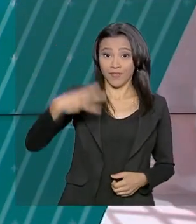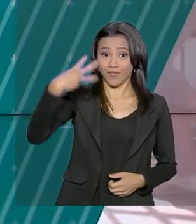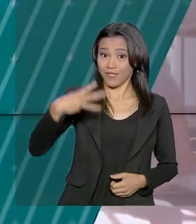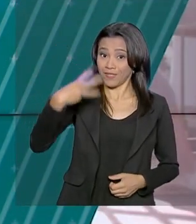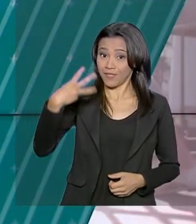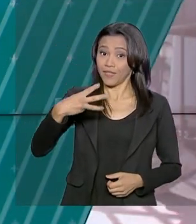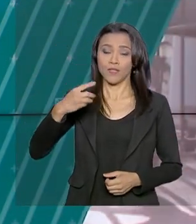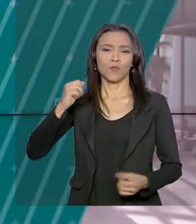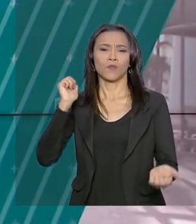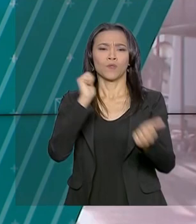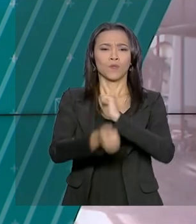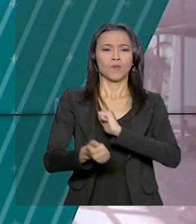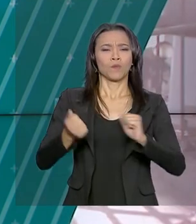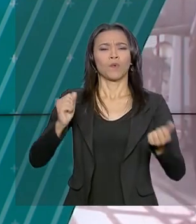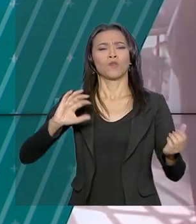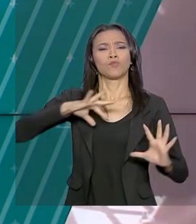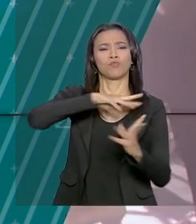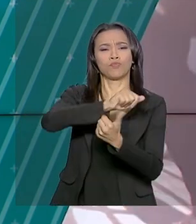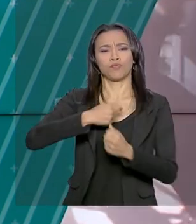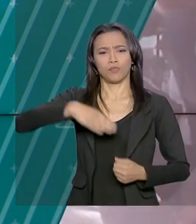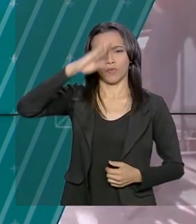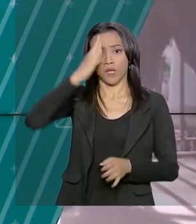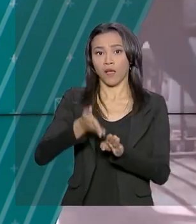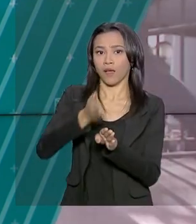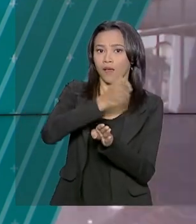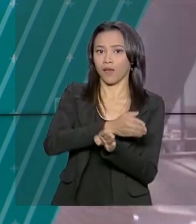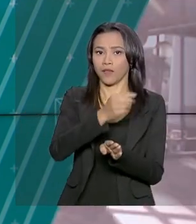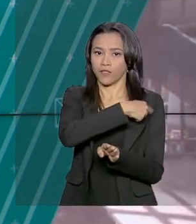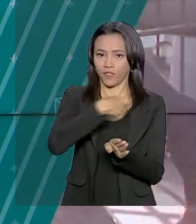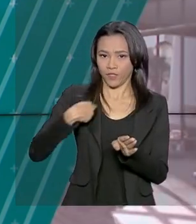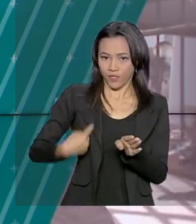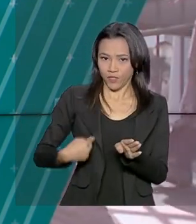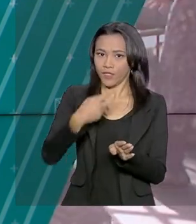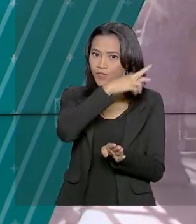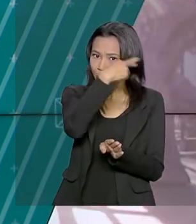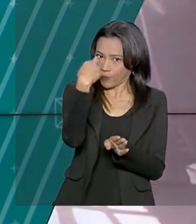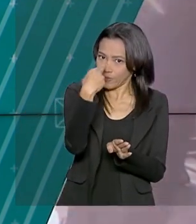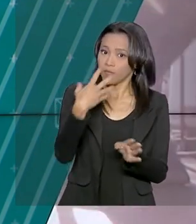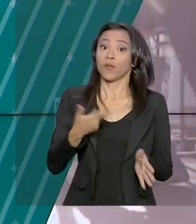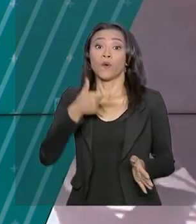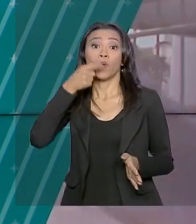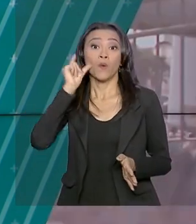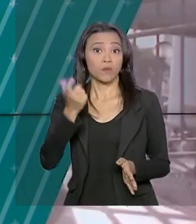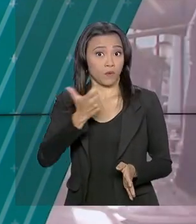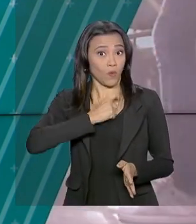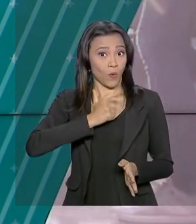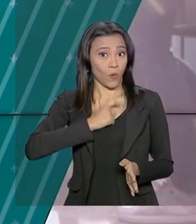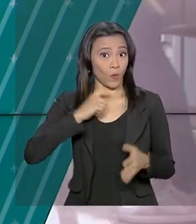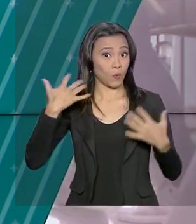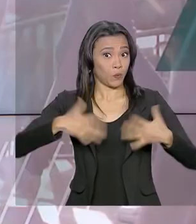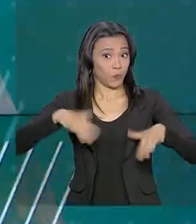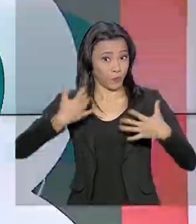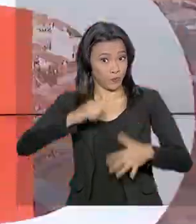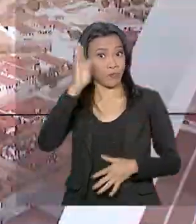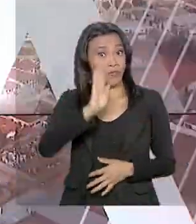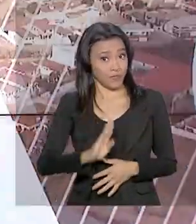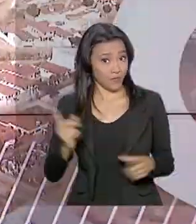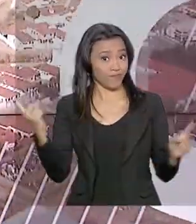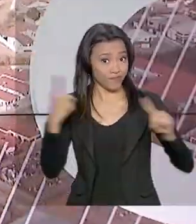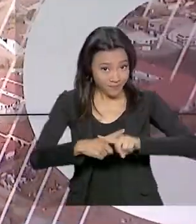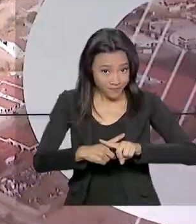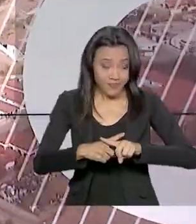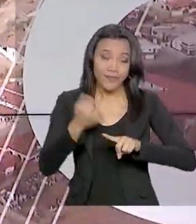lugar nos Jogos Mundiais Militares, atrás da China e da Rússia. E ontem teve ouro inédito para o Brasil e para a competição.